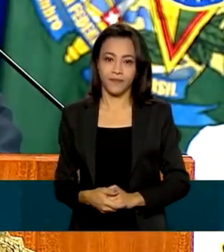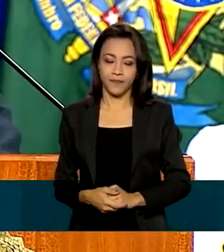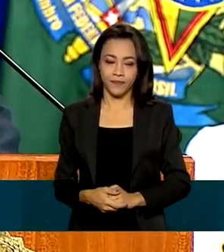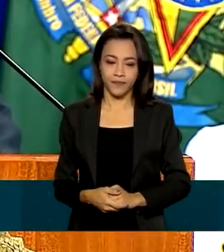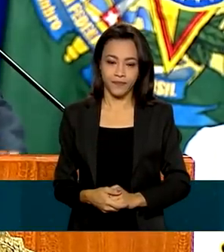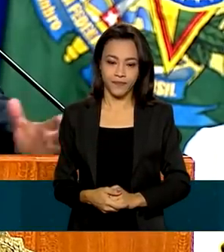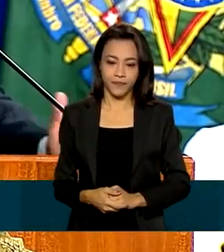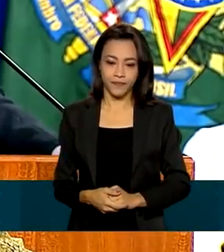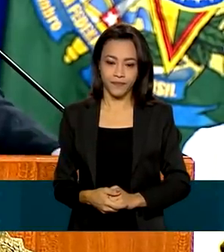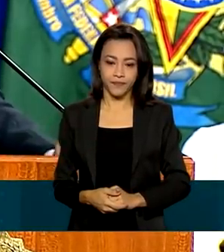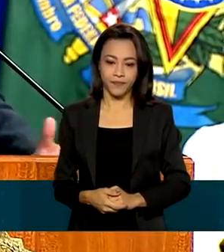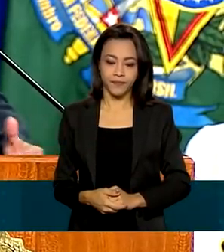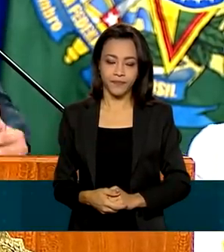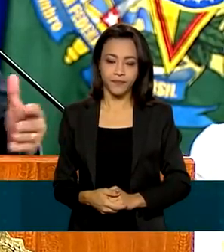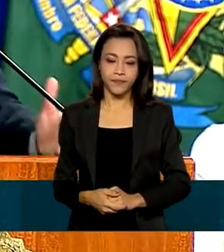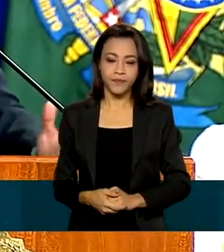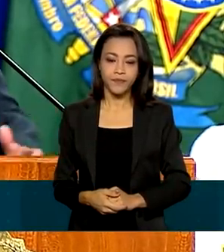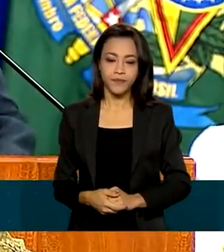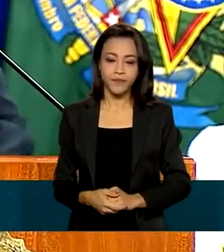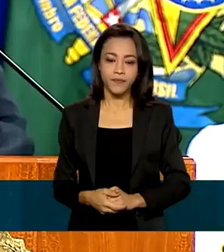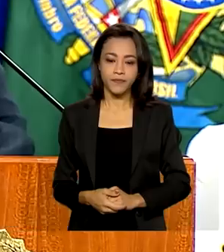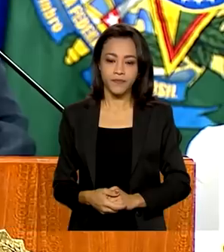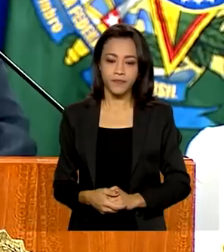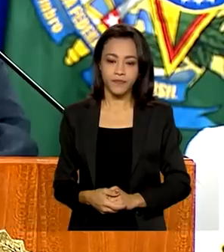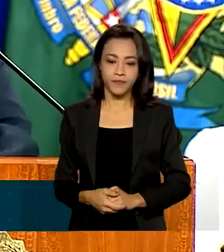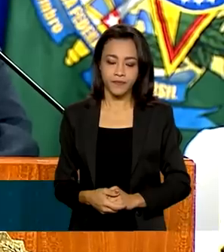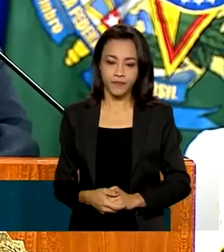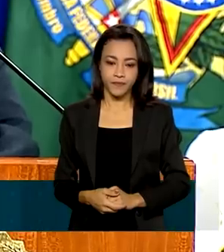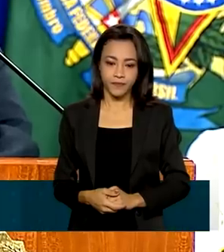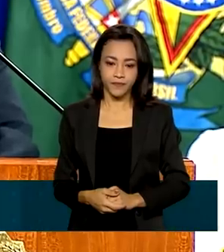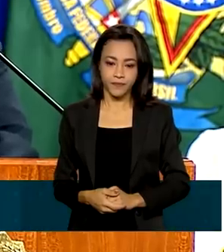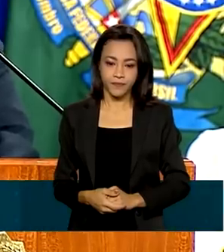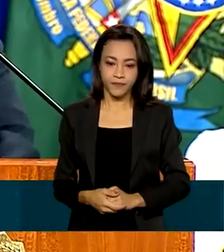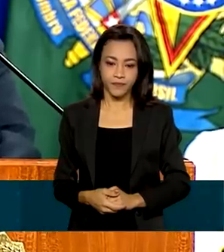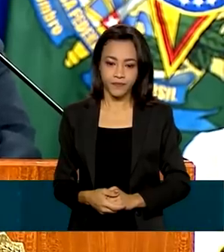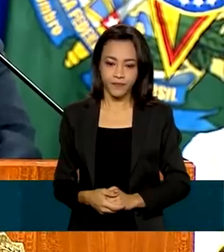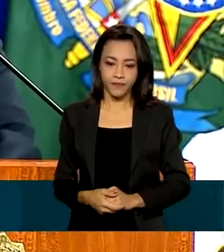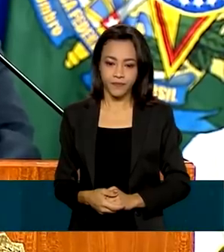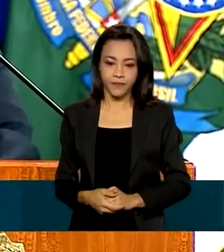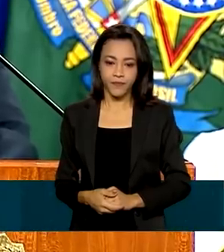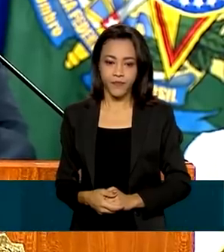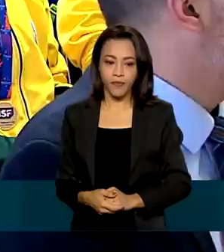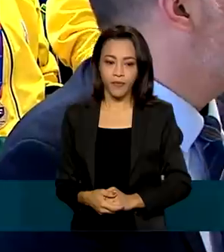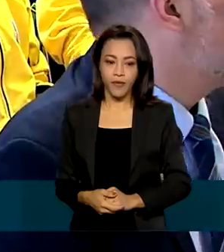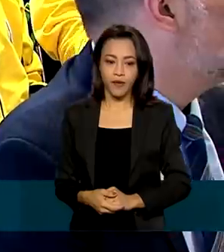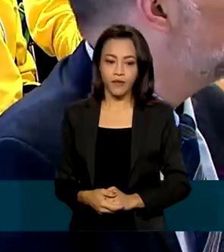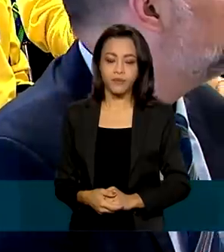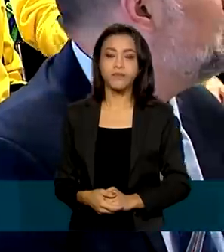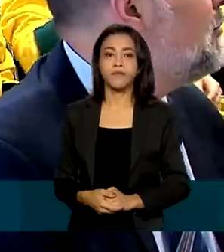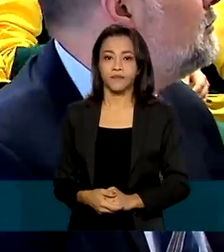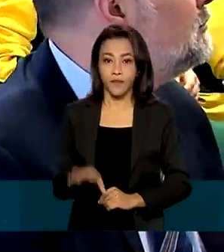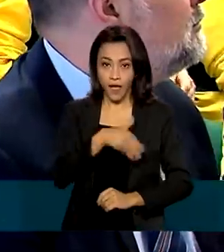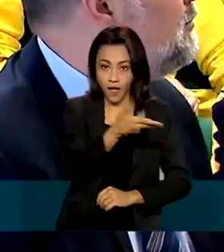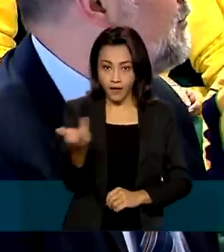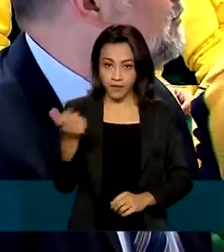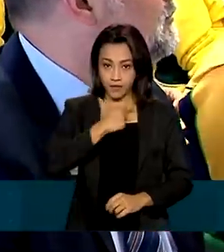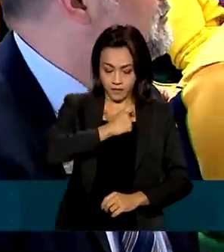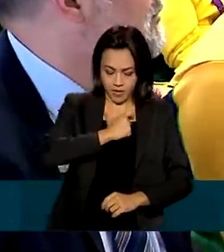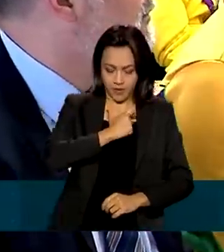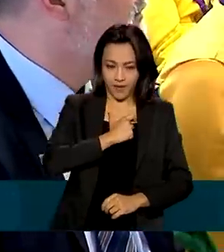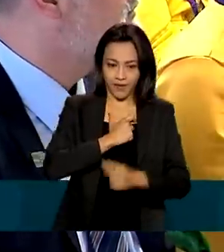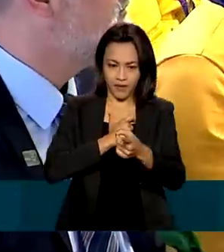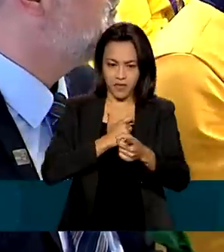atletas na Paralimpíada, nas Olimpíadas, conquistando medalhas que o Brasil tanto precisa. Além das medalhas, o